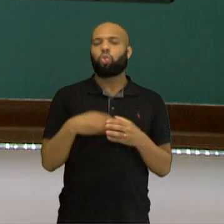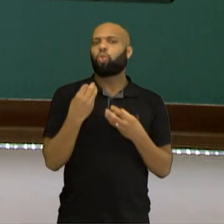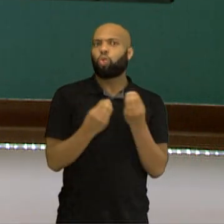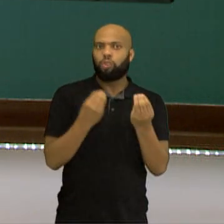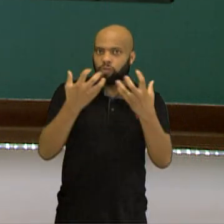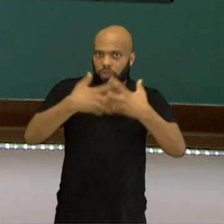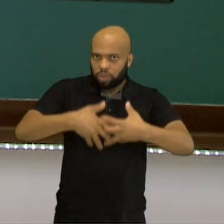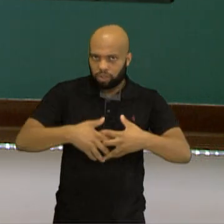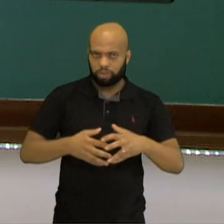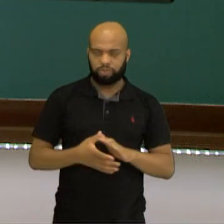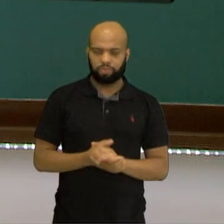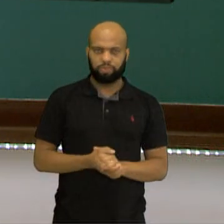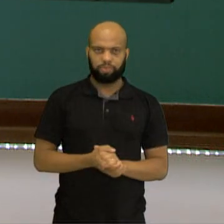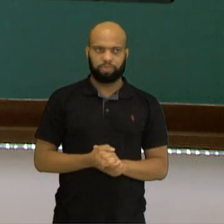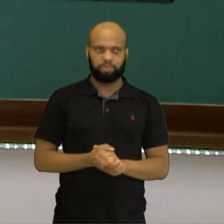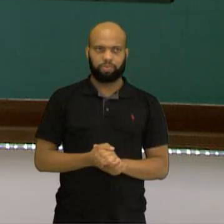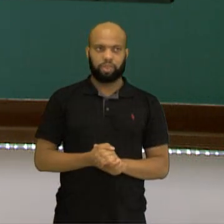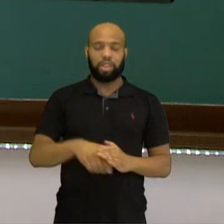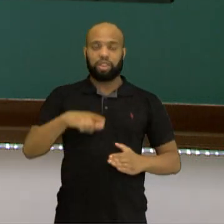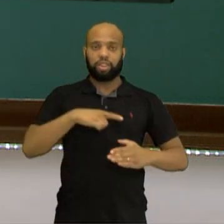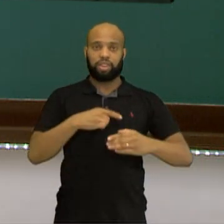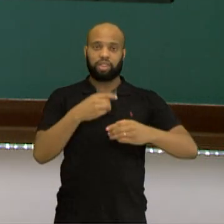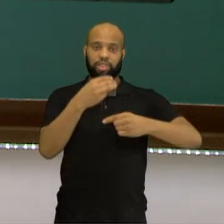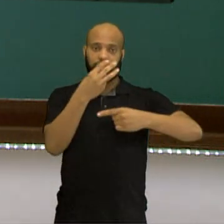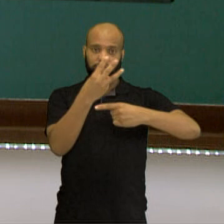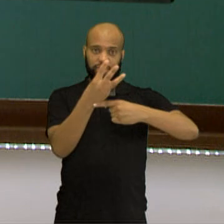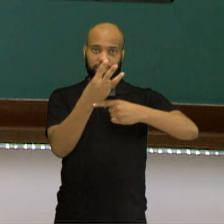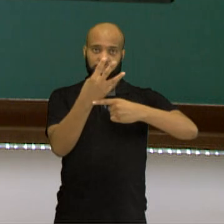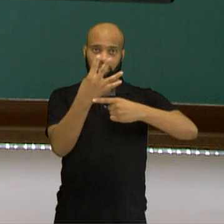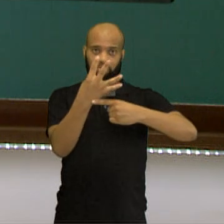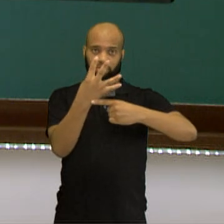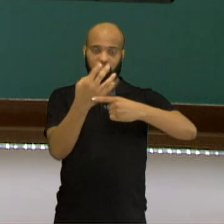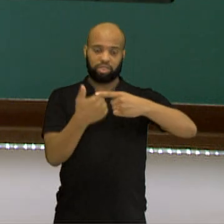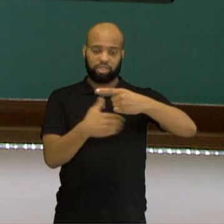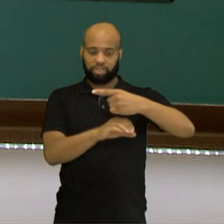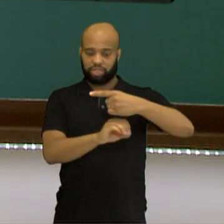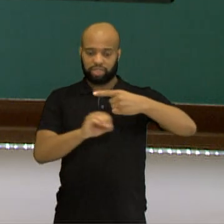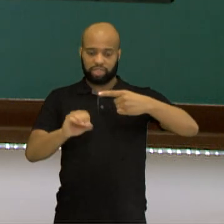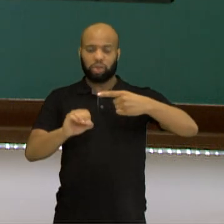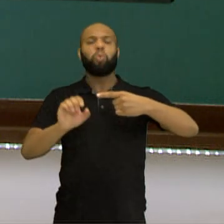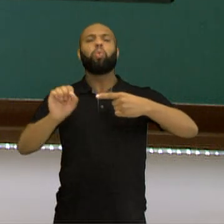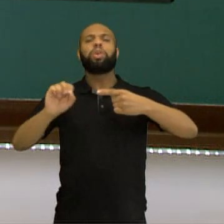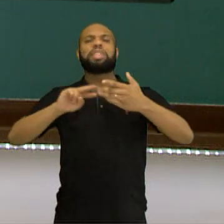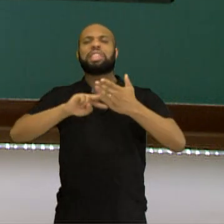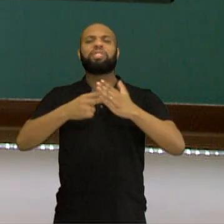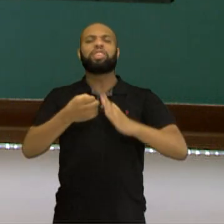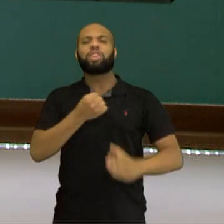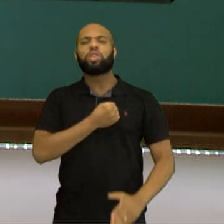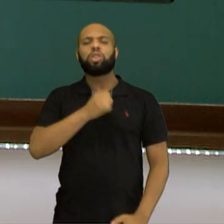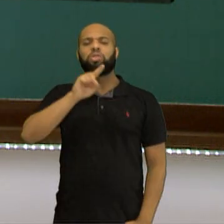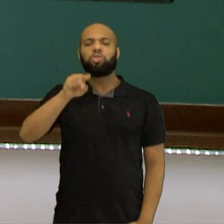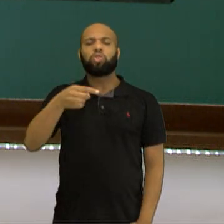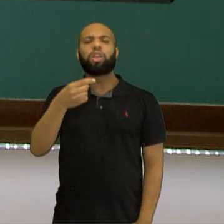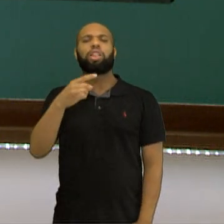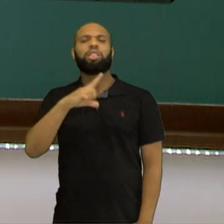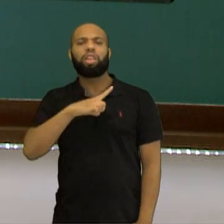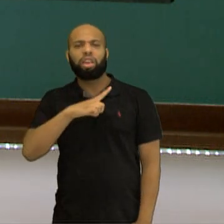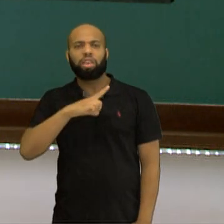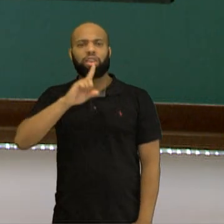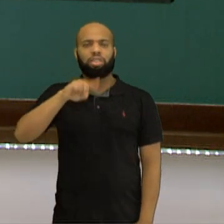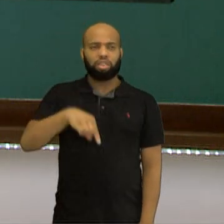funciona? Funciona assim, ó. Eu tenho 34 centésimos, que é o quê em decimal? 0,34.